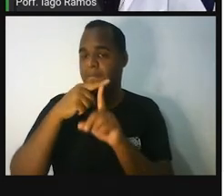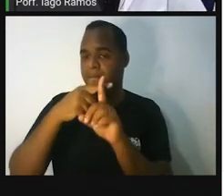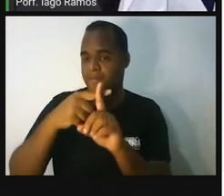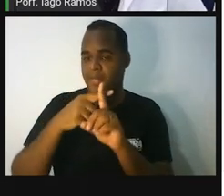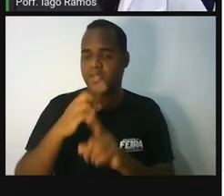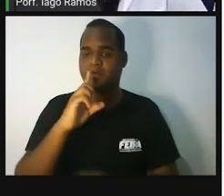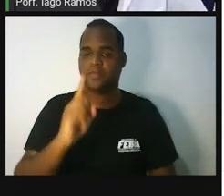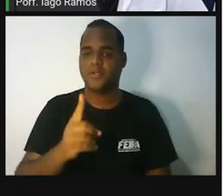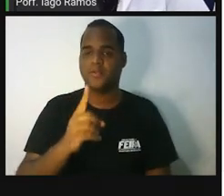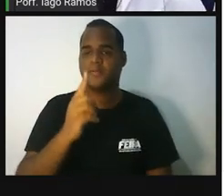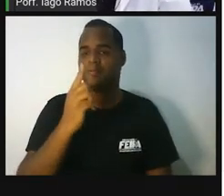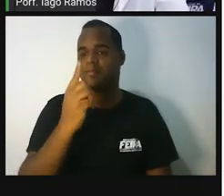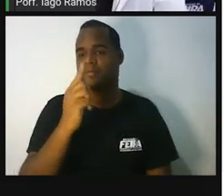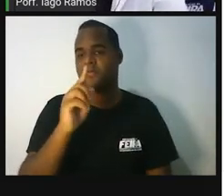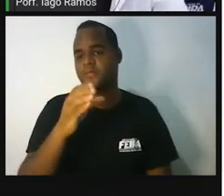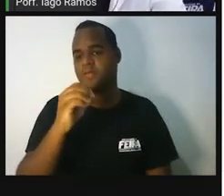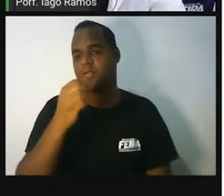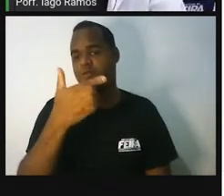.021.